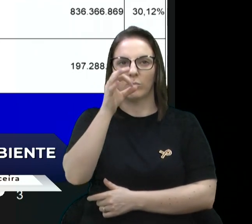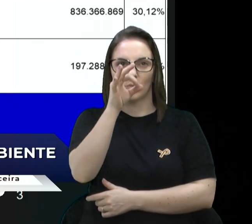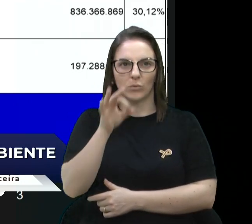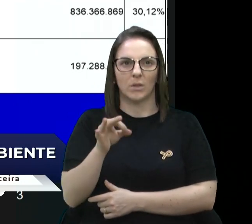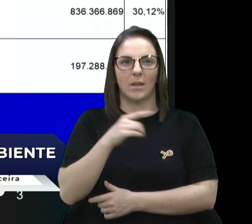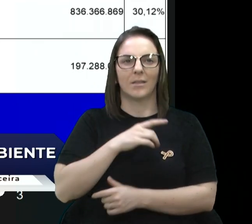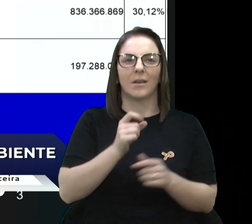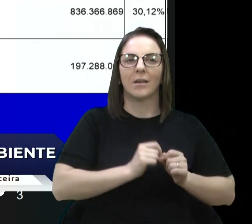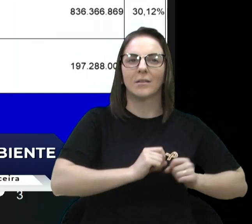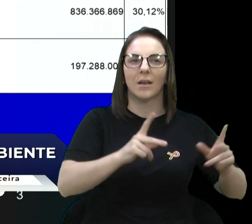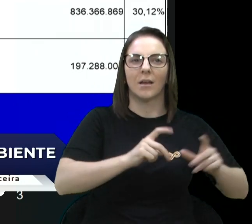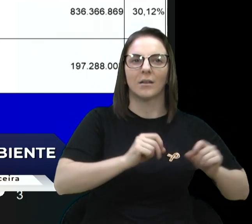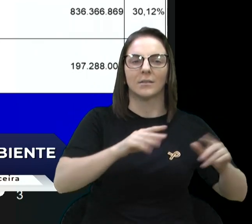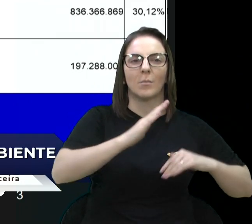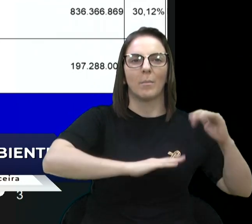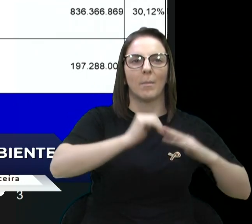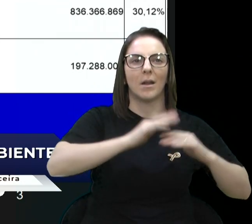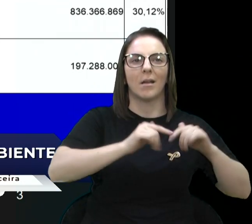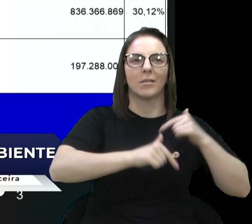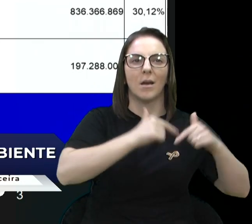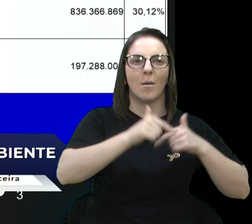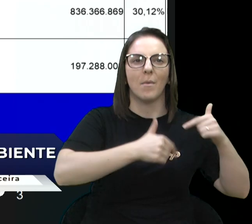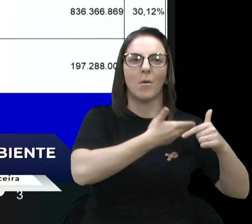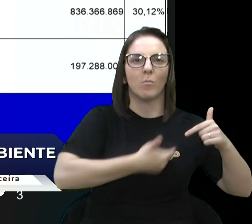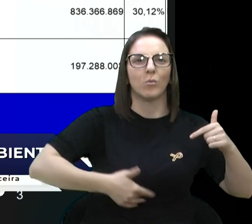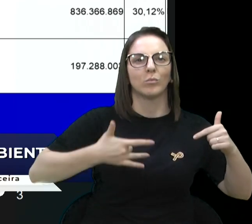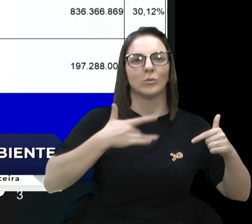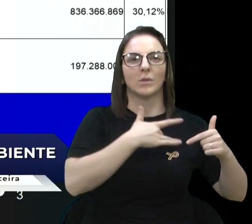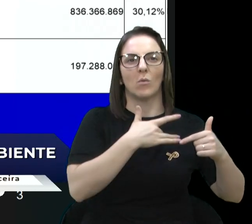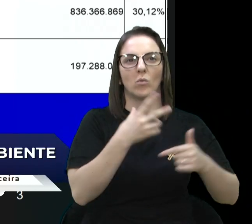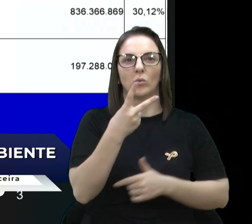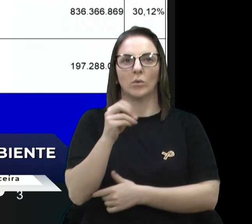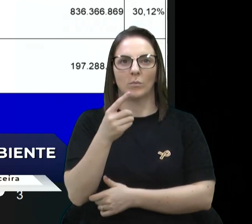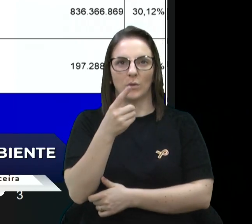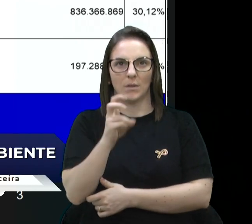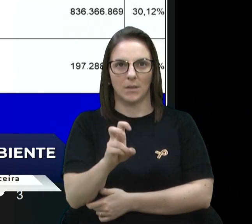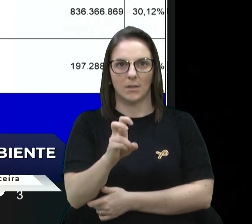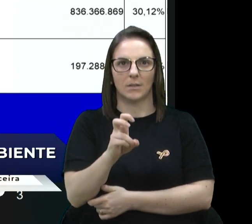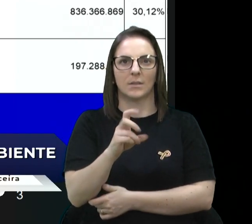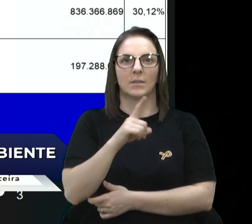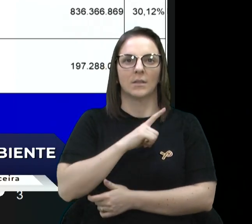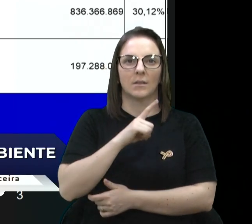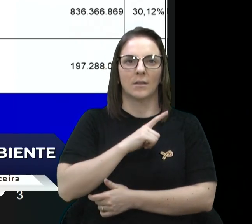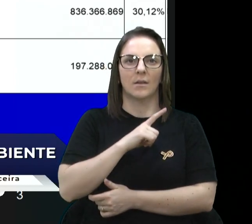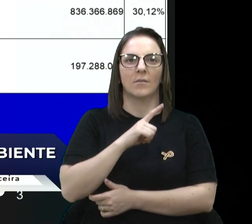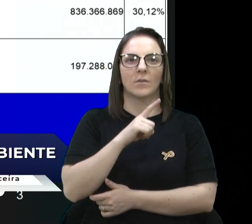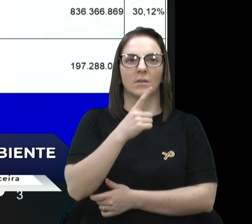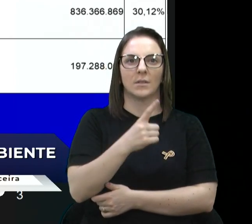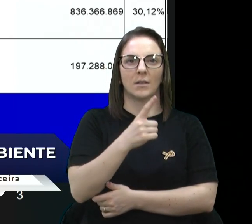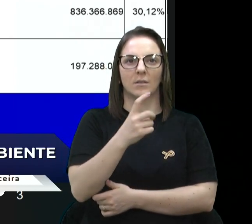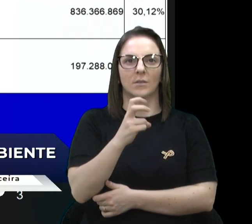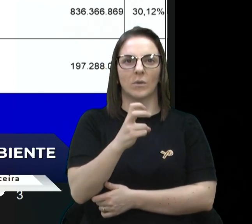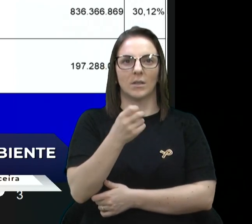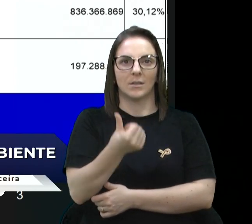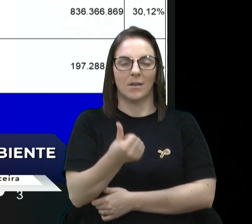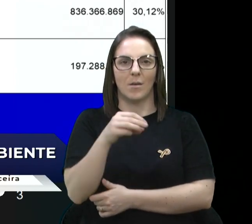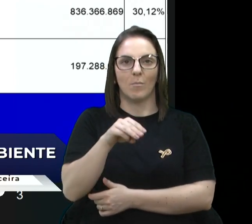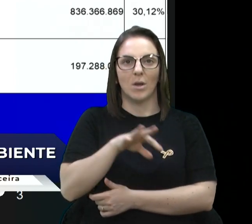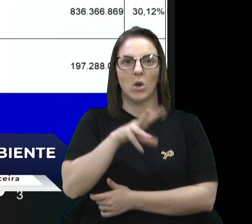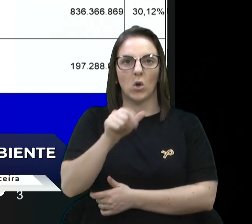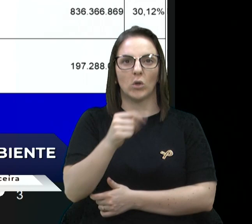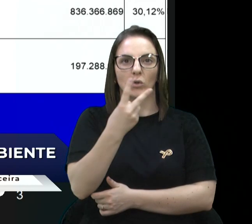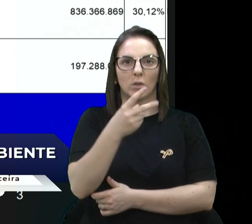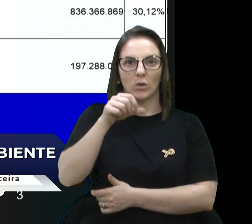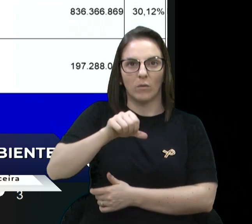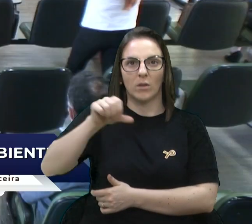e serviços públicos de saúde. 2020, 156.299.000 reais.